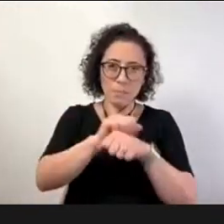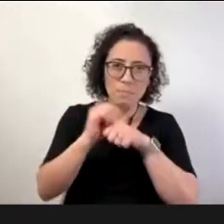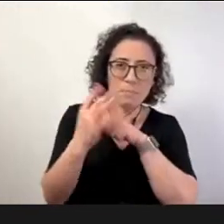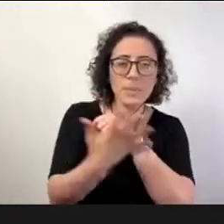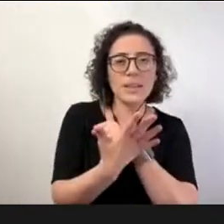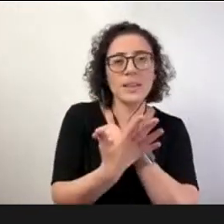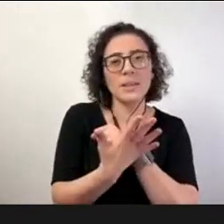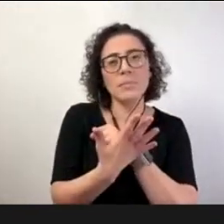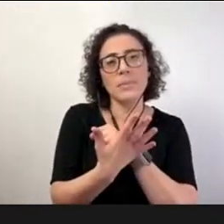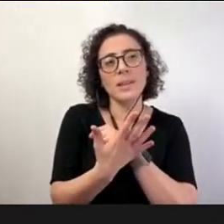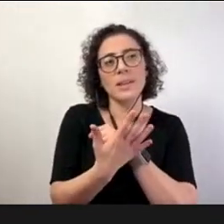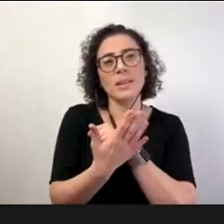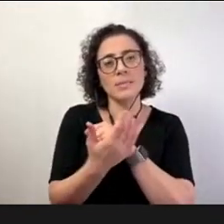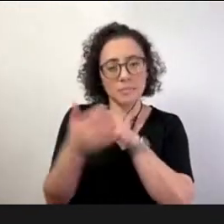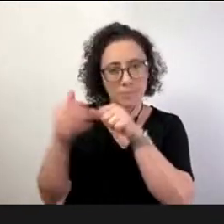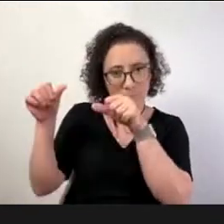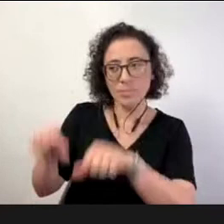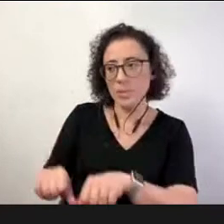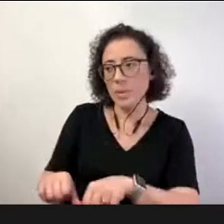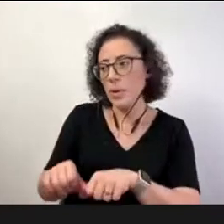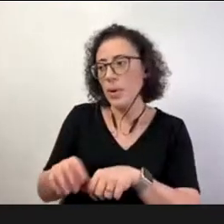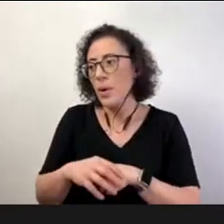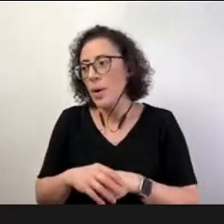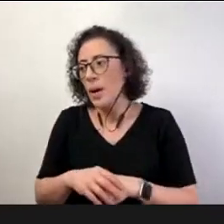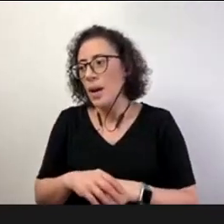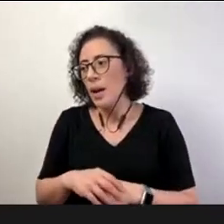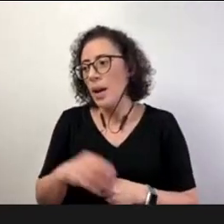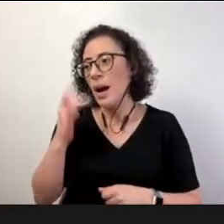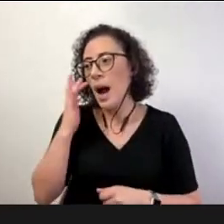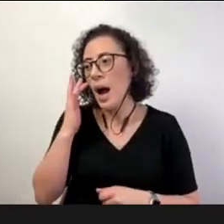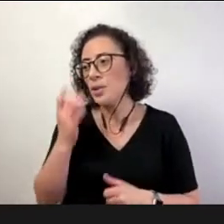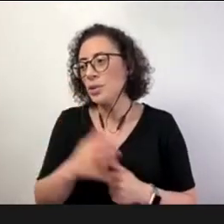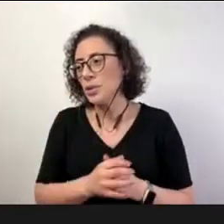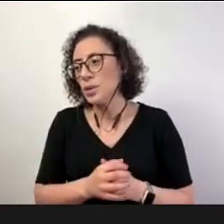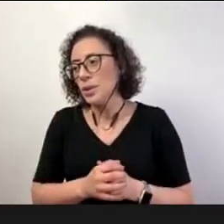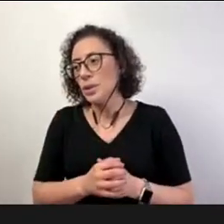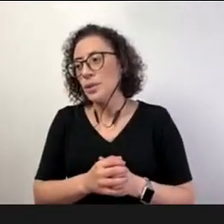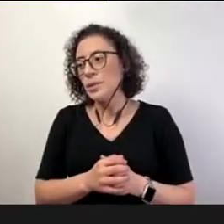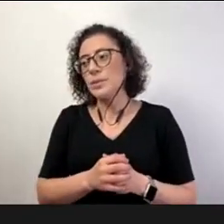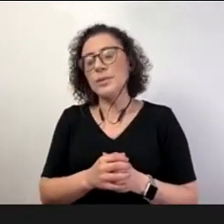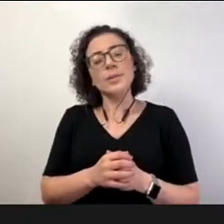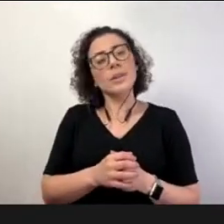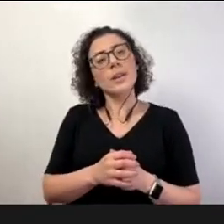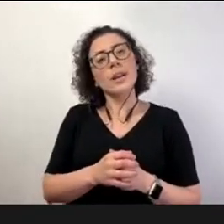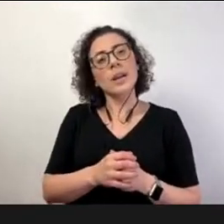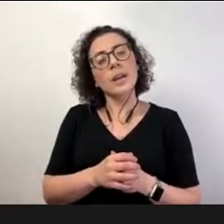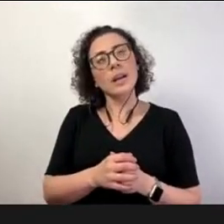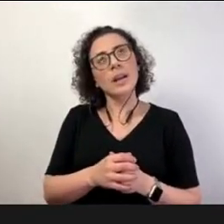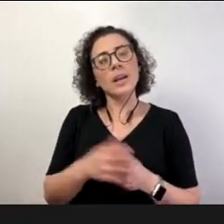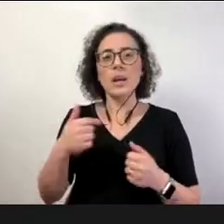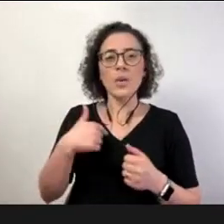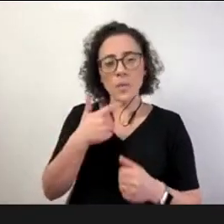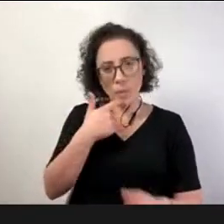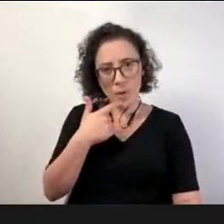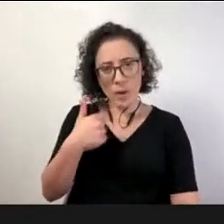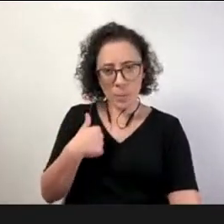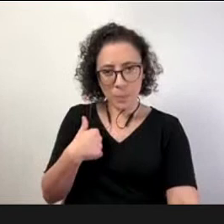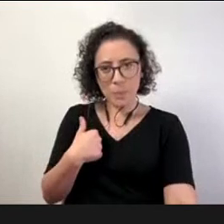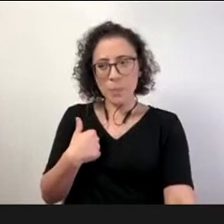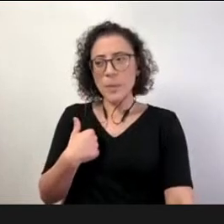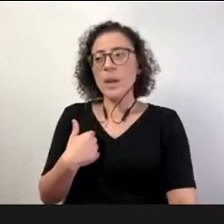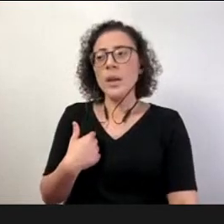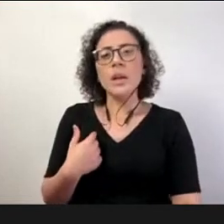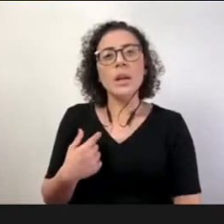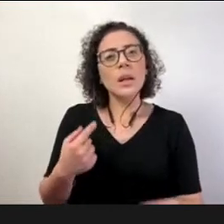e aí pegando um pouco a provocação que a Márcia fez quando chamou minha fala o que a gente entendeu nesse